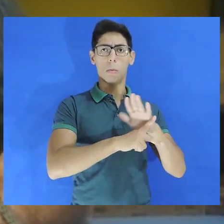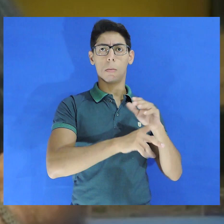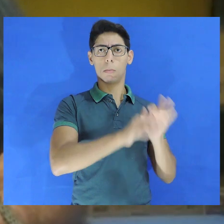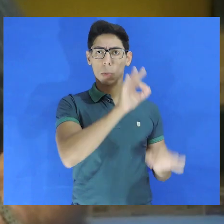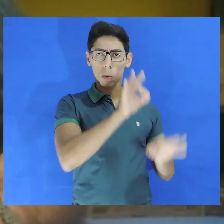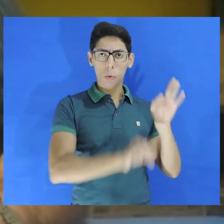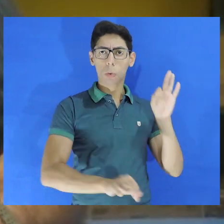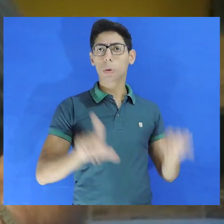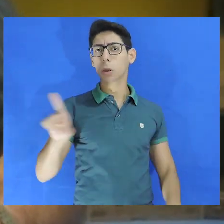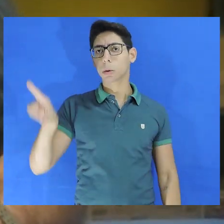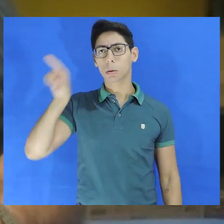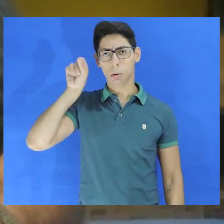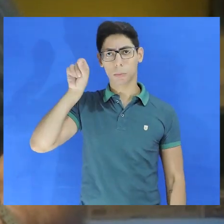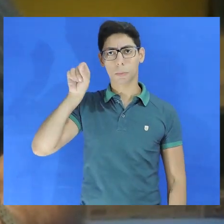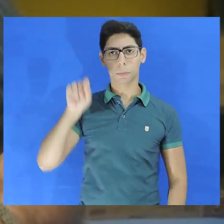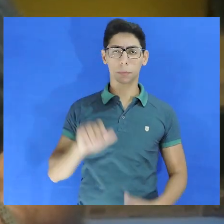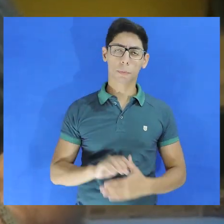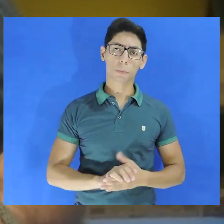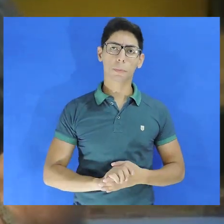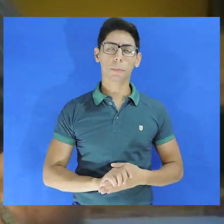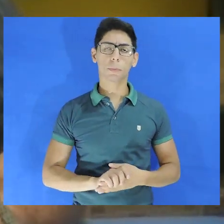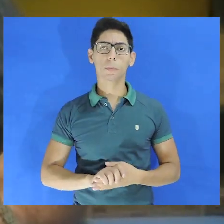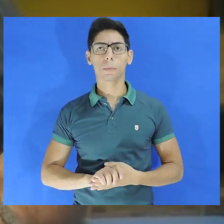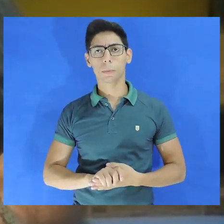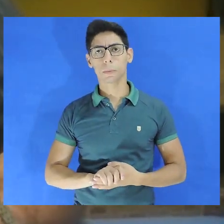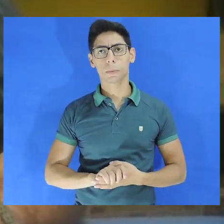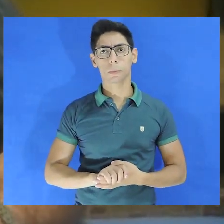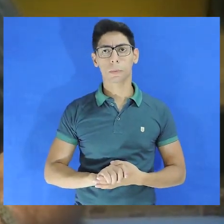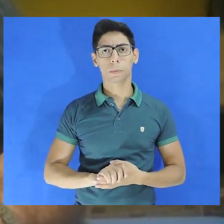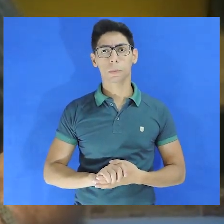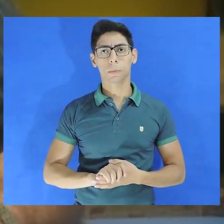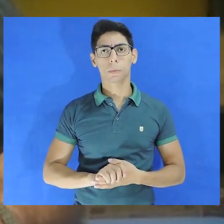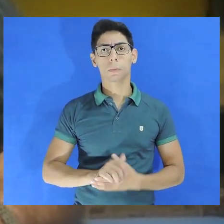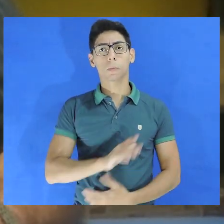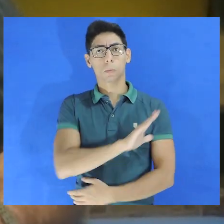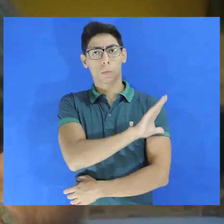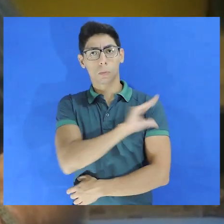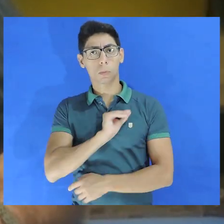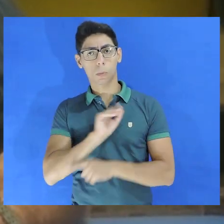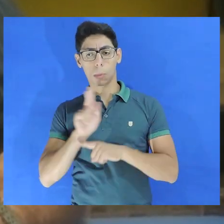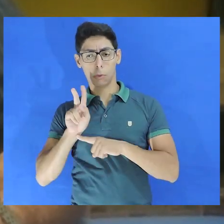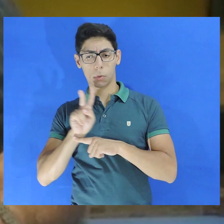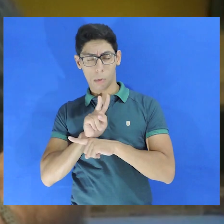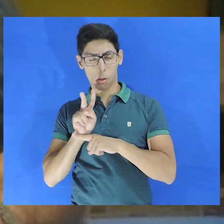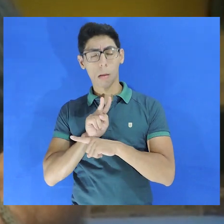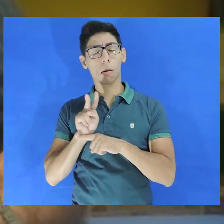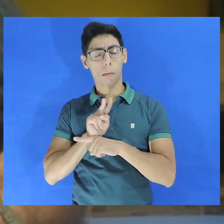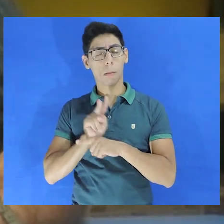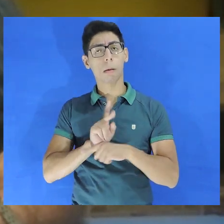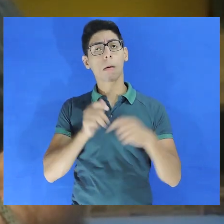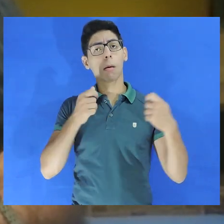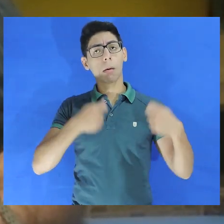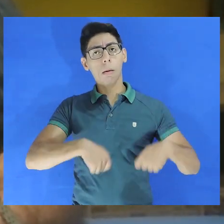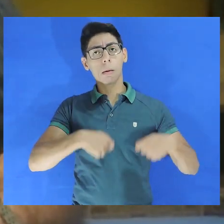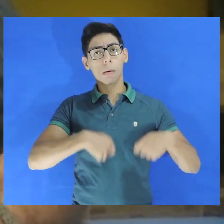pelo próprio juiz ou pela própria juíza. É um órgão